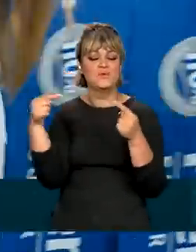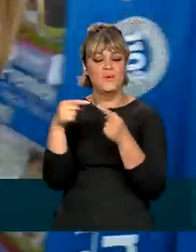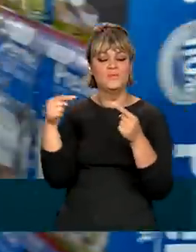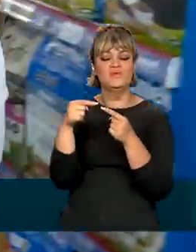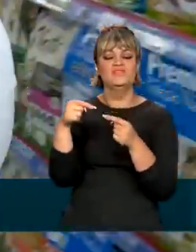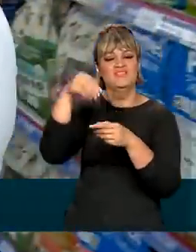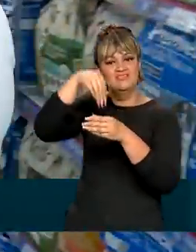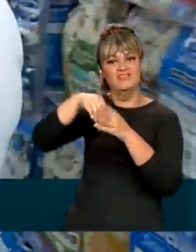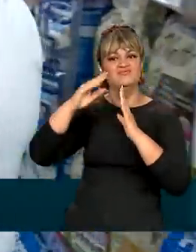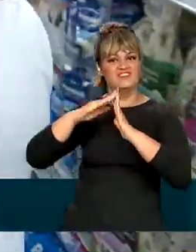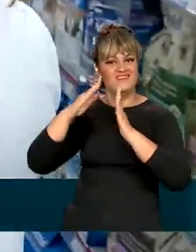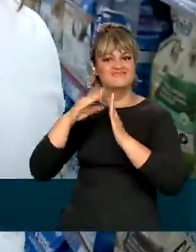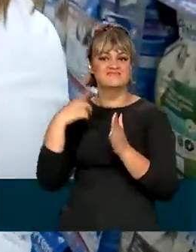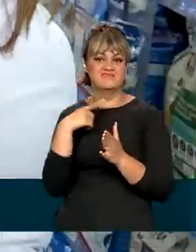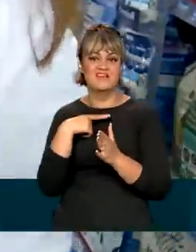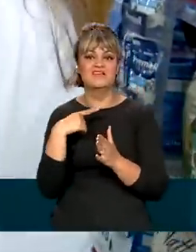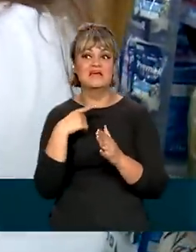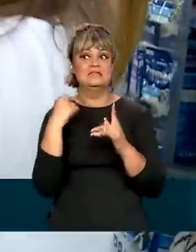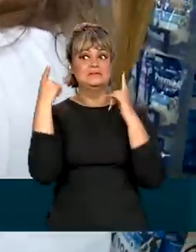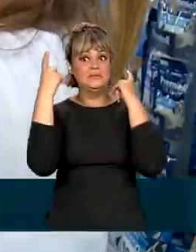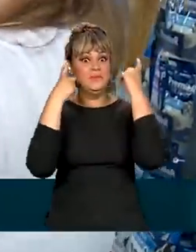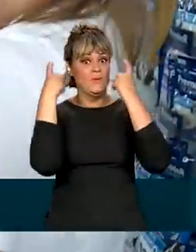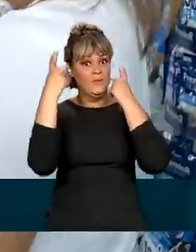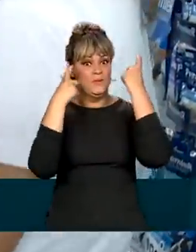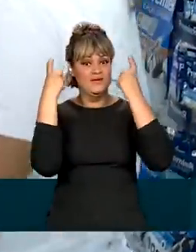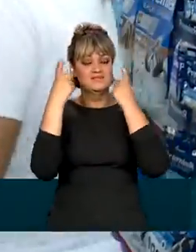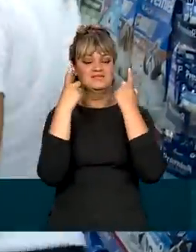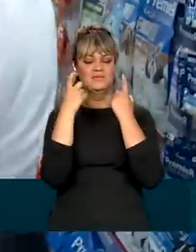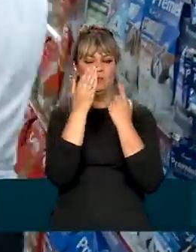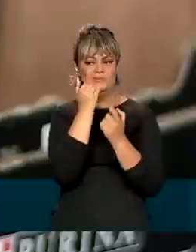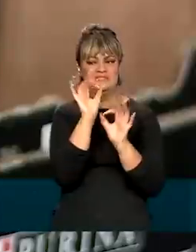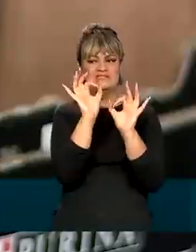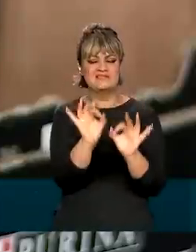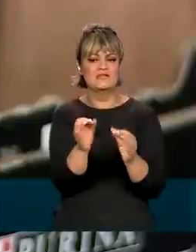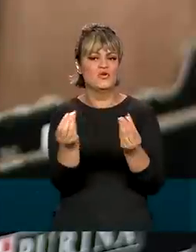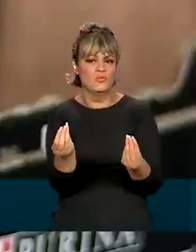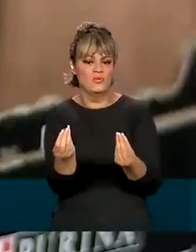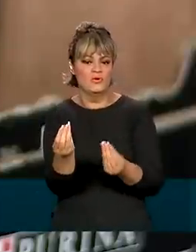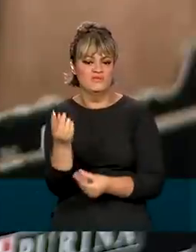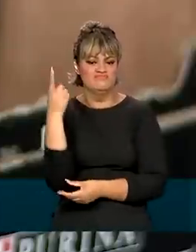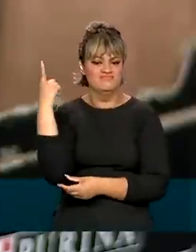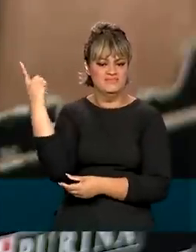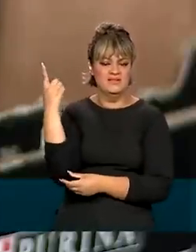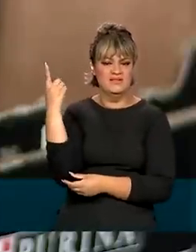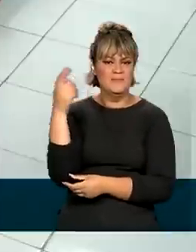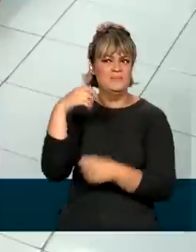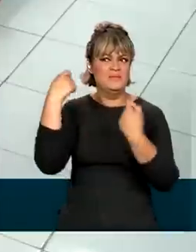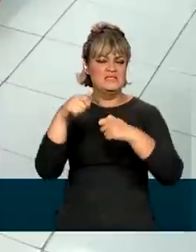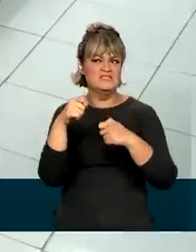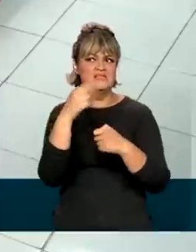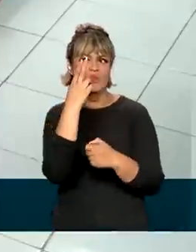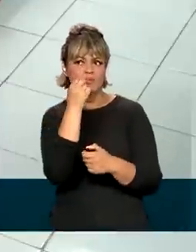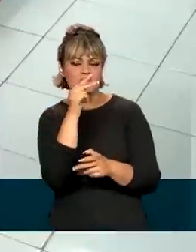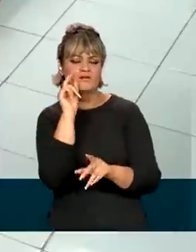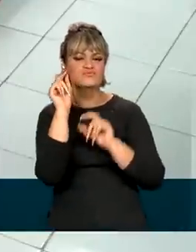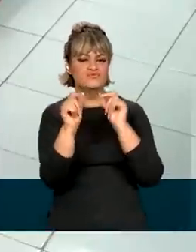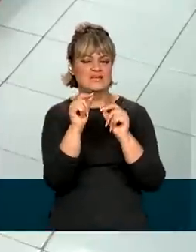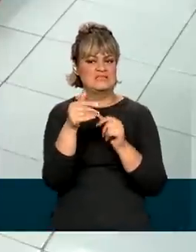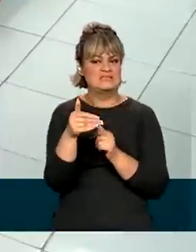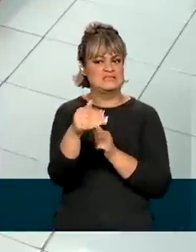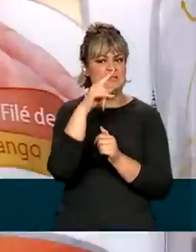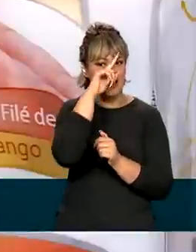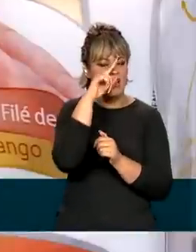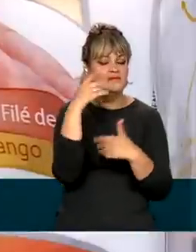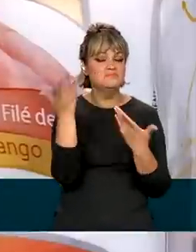família brasileira. E uma preocupação comum na hora de alimentar os pets é saber o que é essencial e o que pode causar